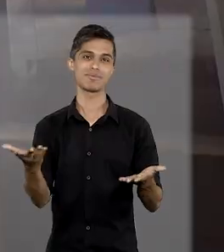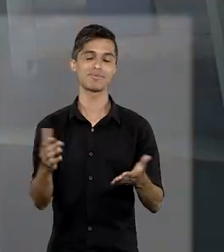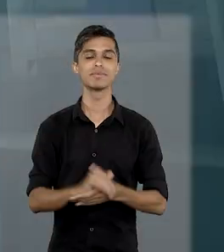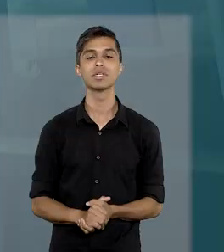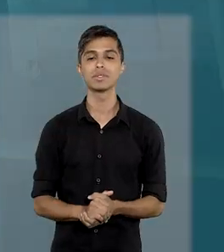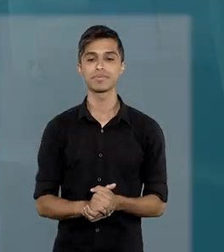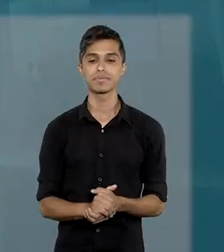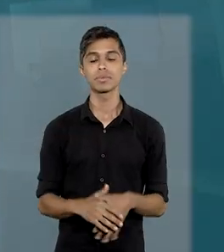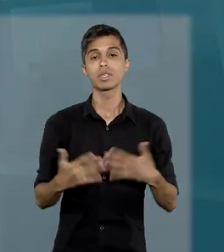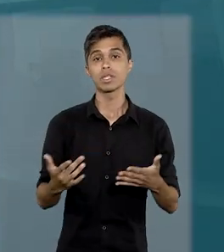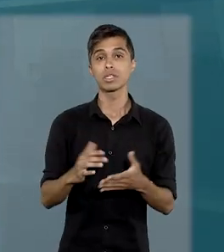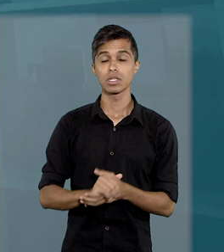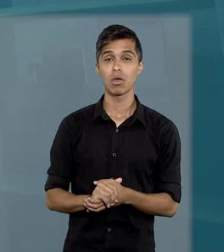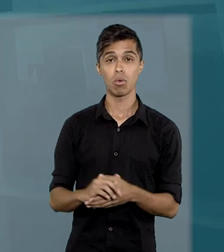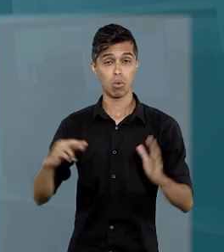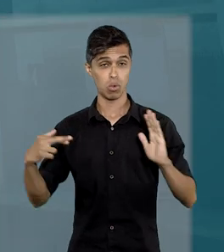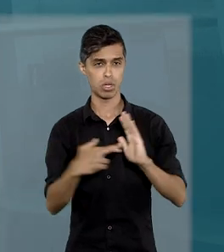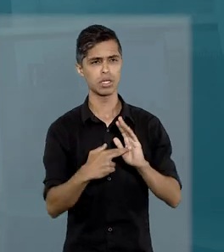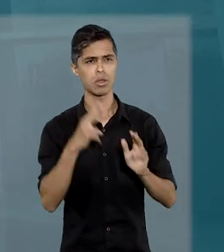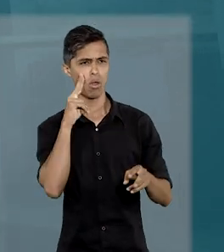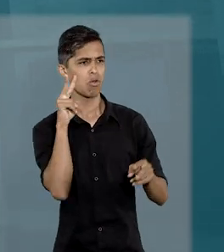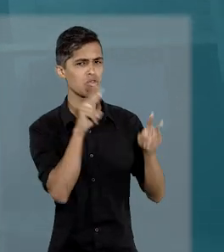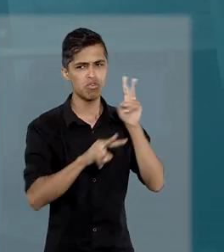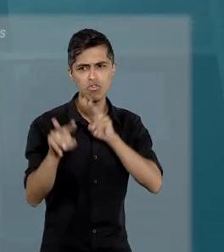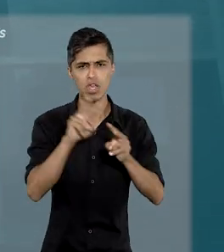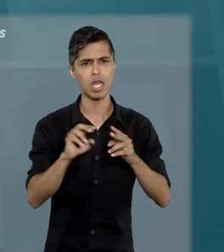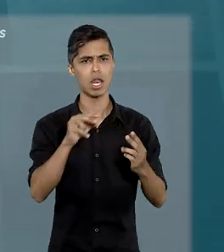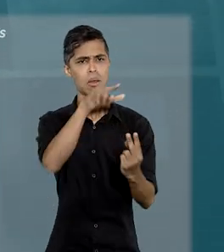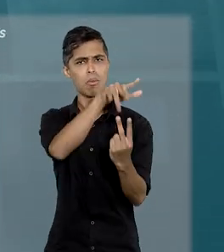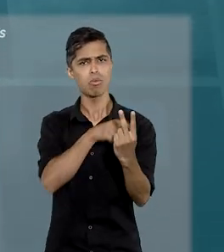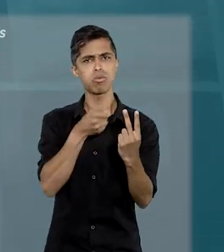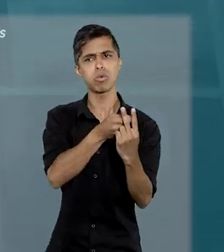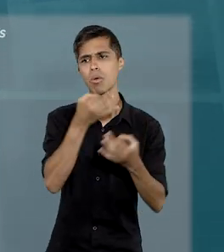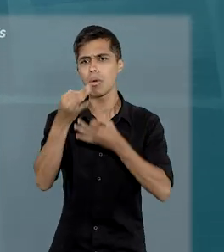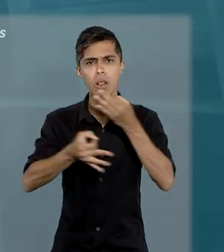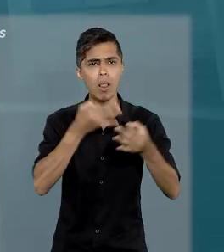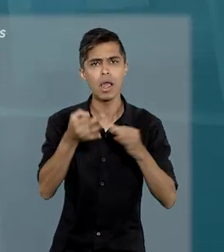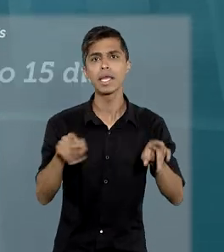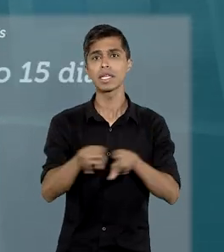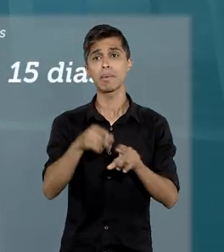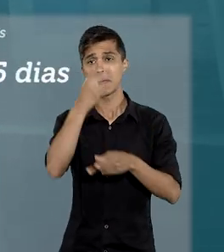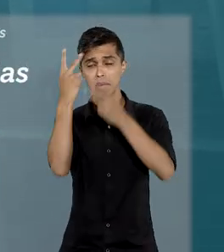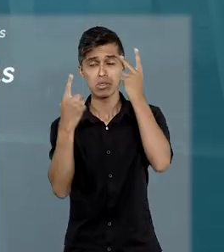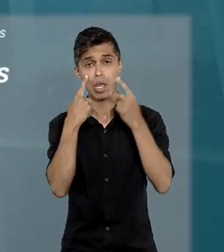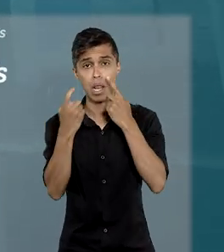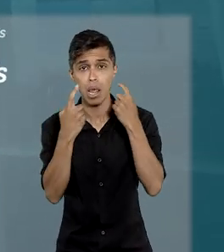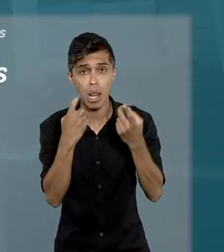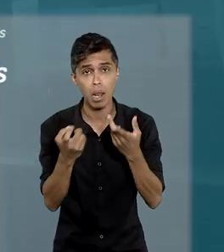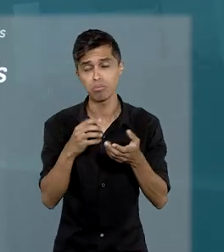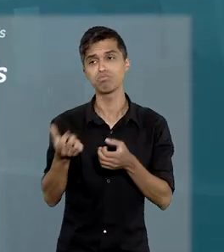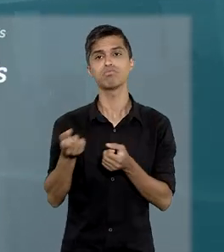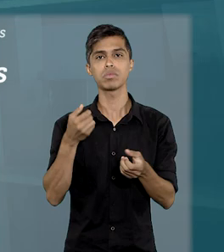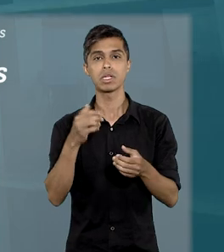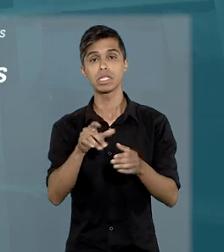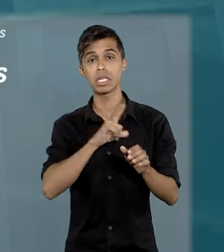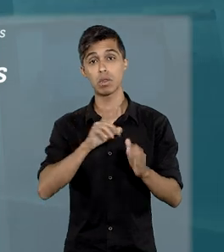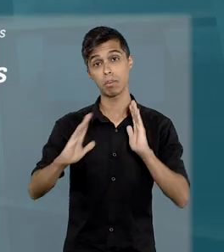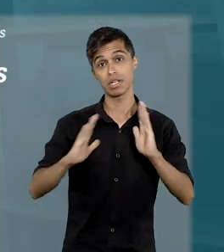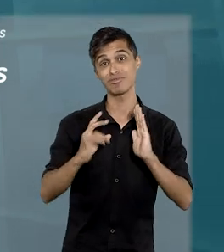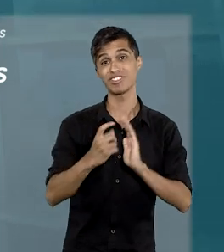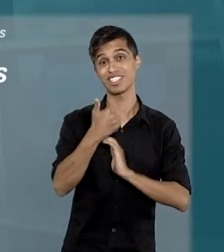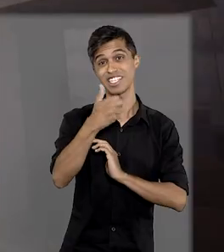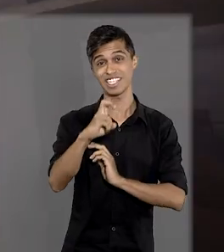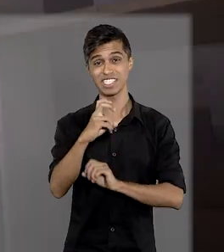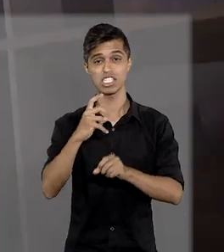solução. Admitido o incidente, o relator ouvirá as partes, o Ministério Público e os demais interessados no prazo de